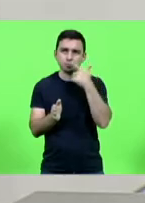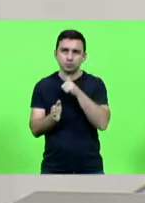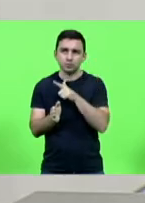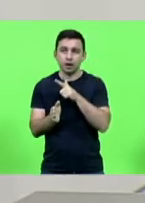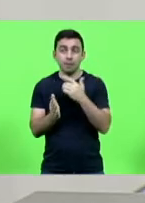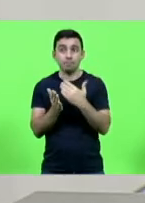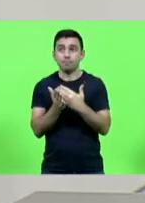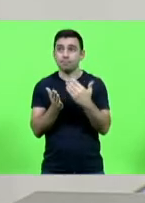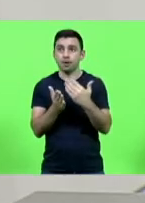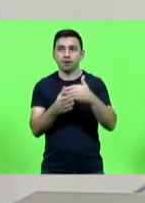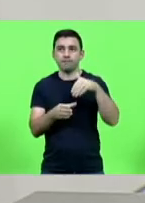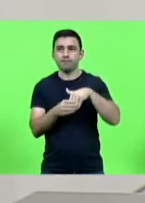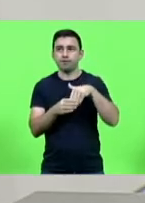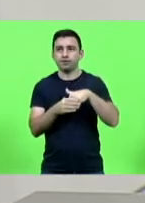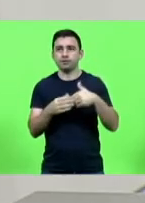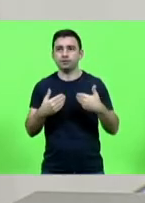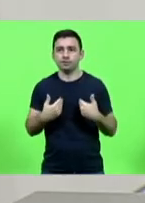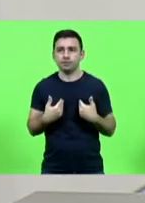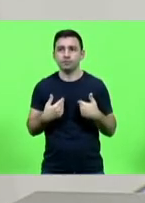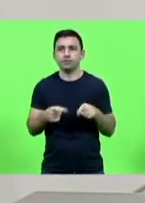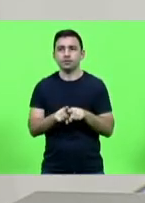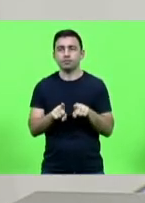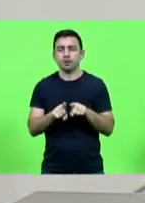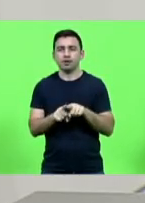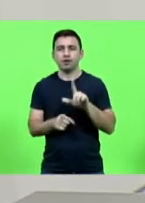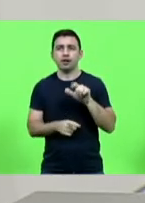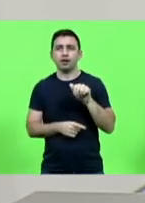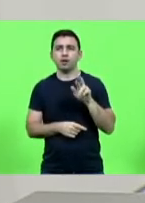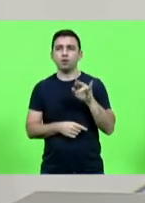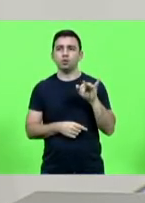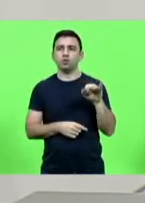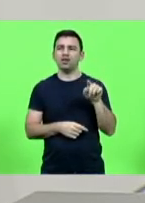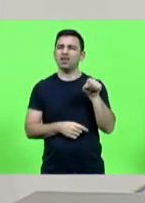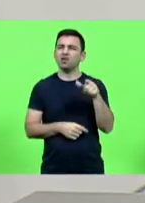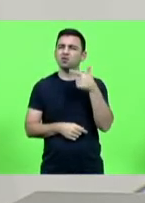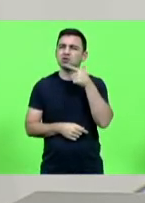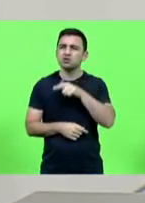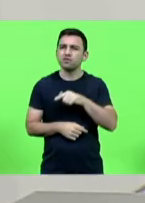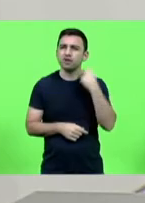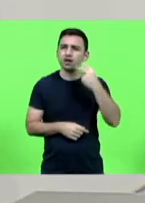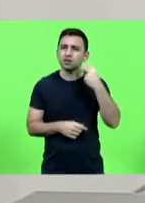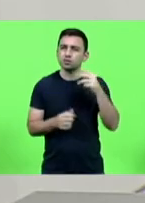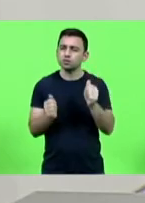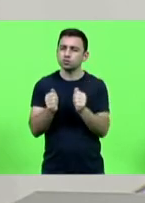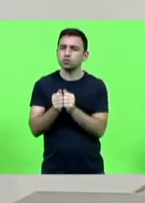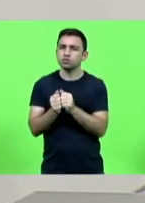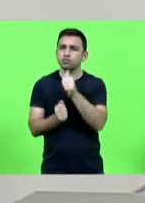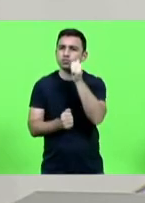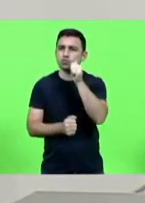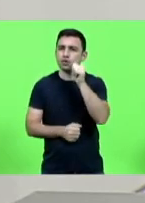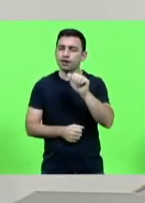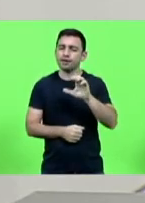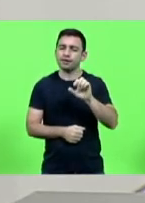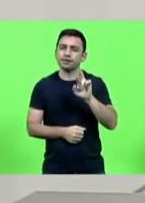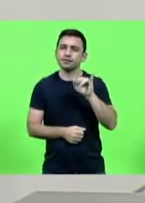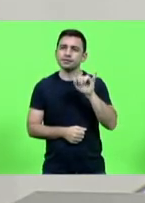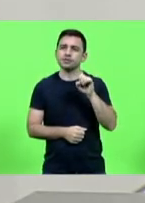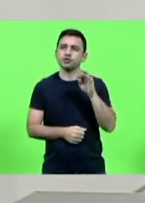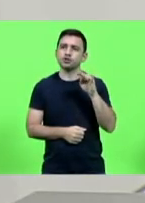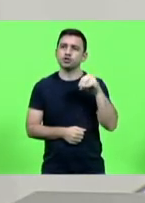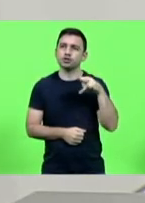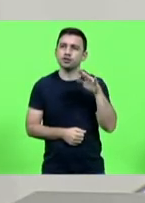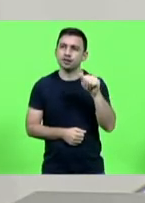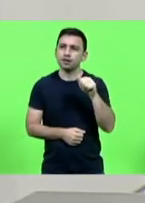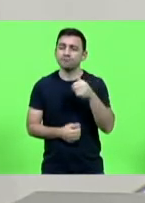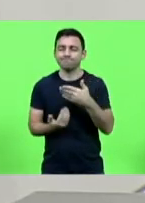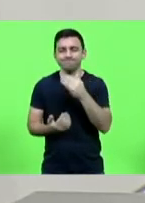votado o Laurinho vereador foi vereador junto com a Cristina uma grande vereadora lá que infelizmente